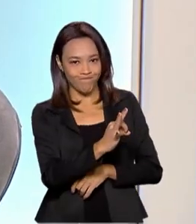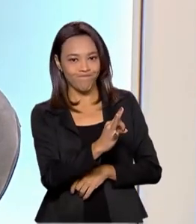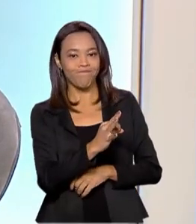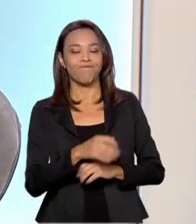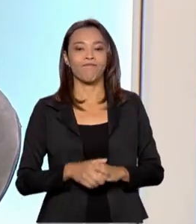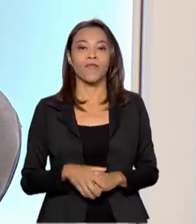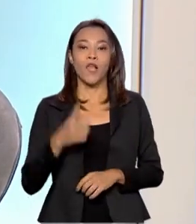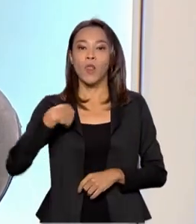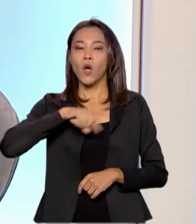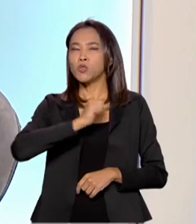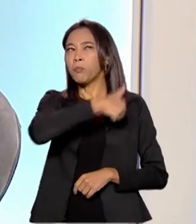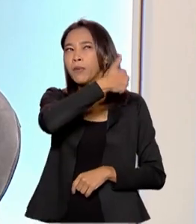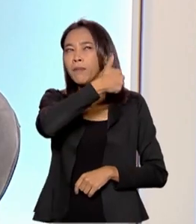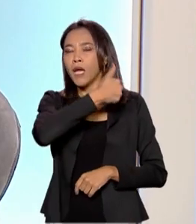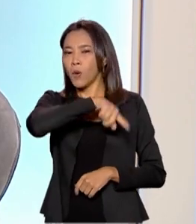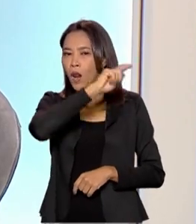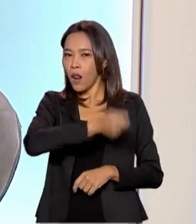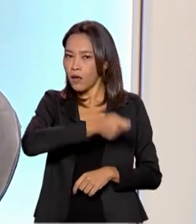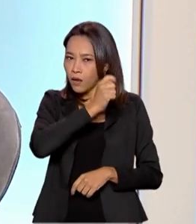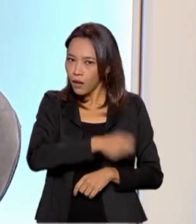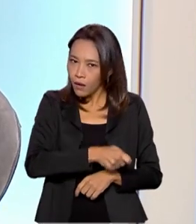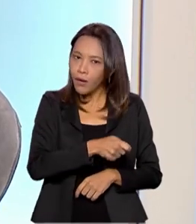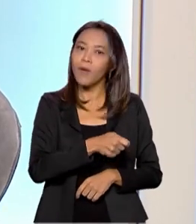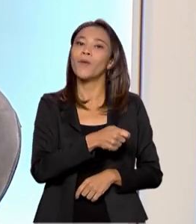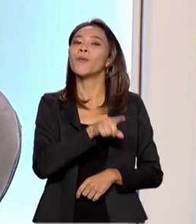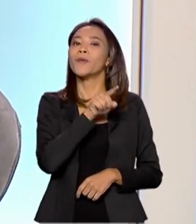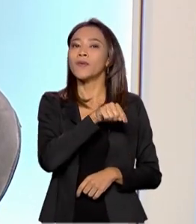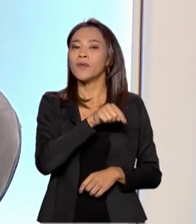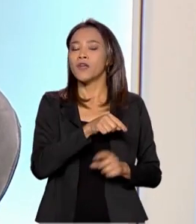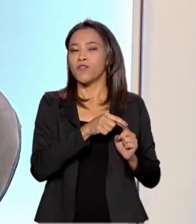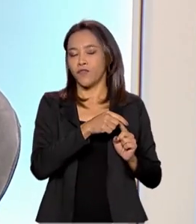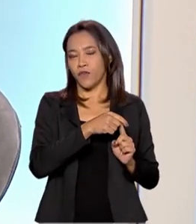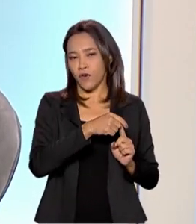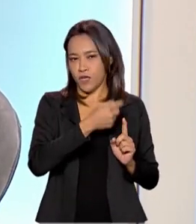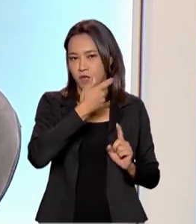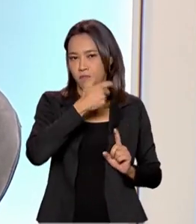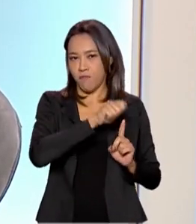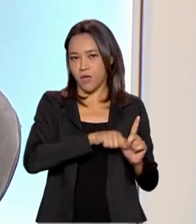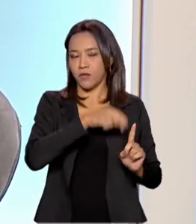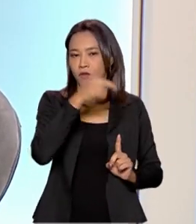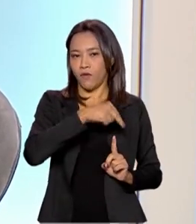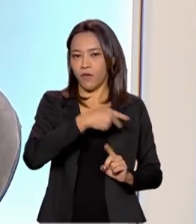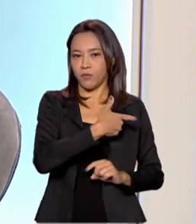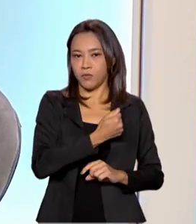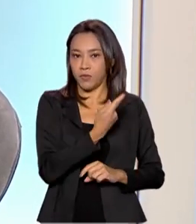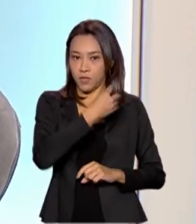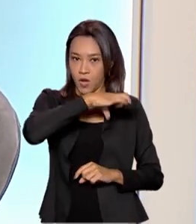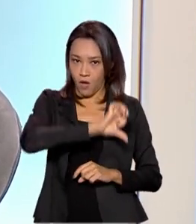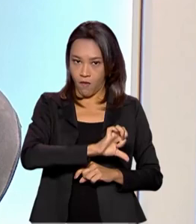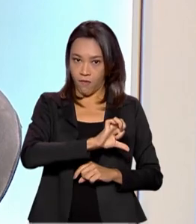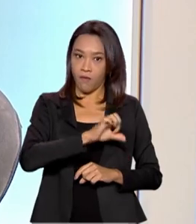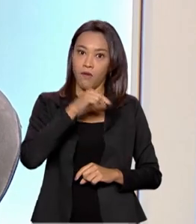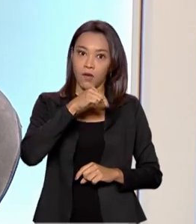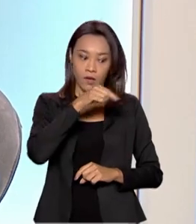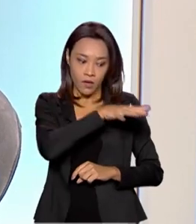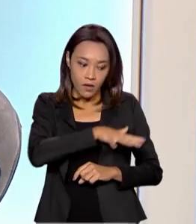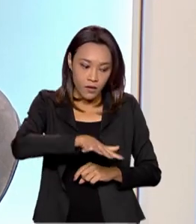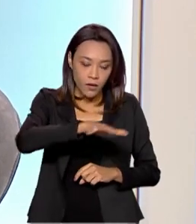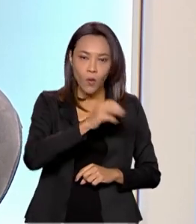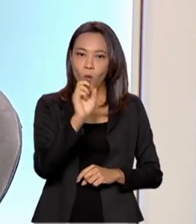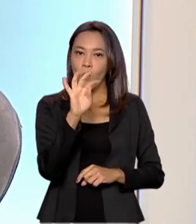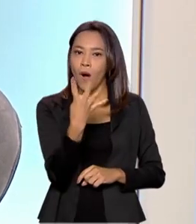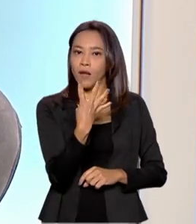tivemos o primeiro leilão dos excedentes da sessão onerosa em novembro de 2019. E ali foram colocadas quatro